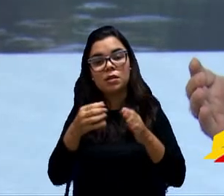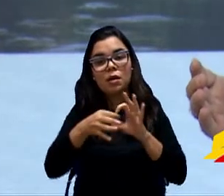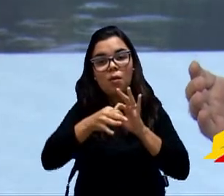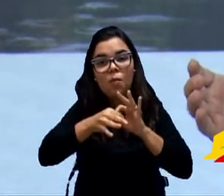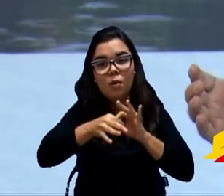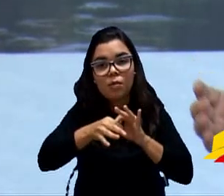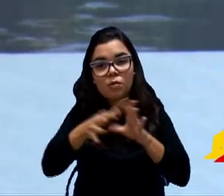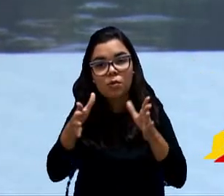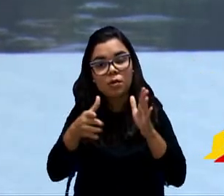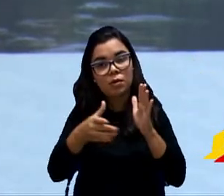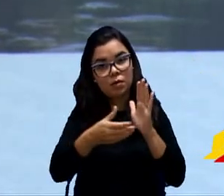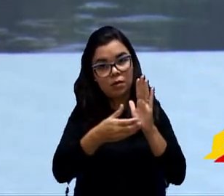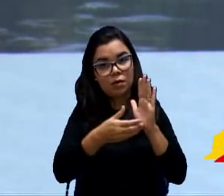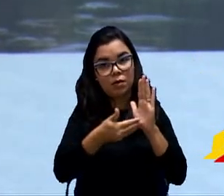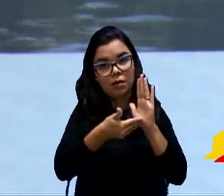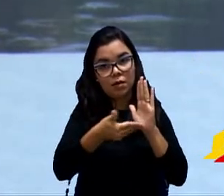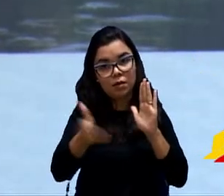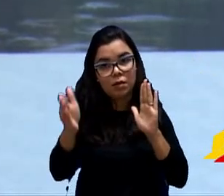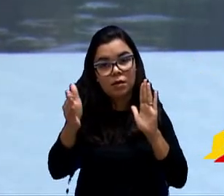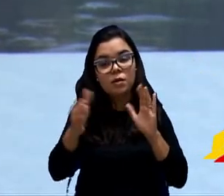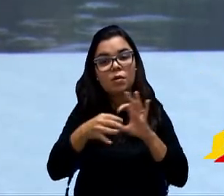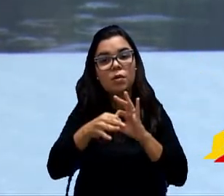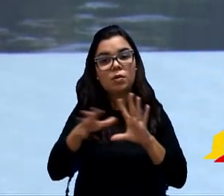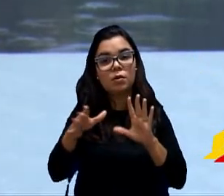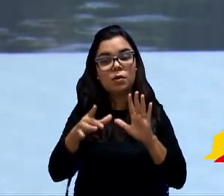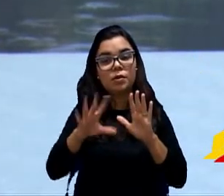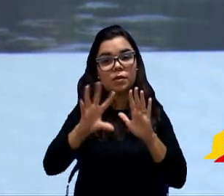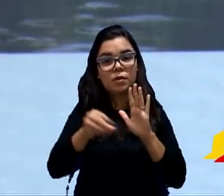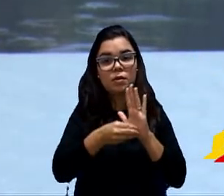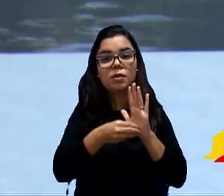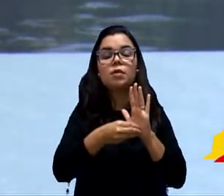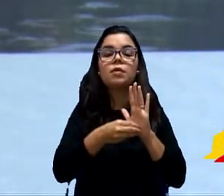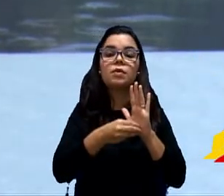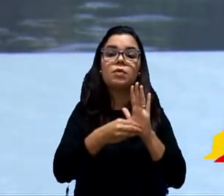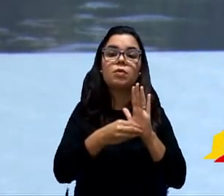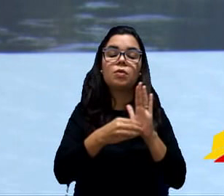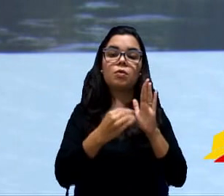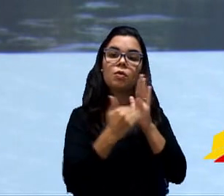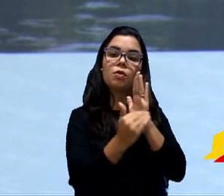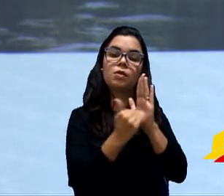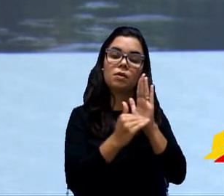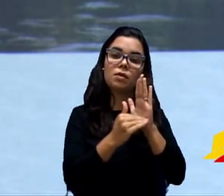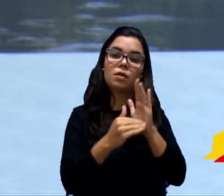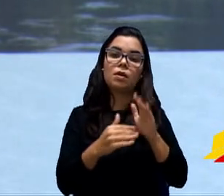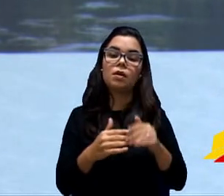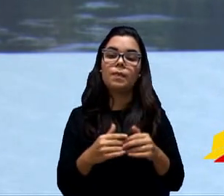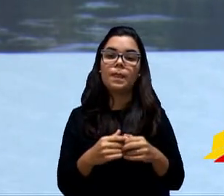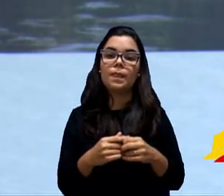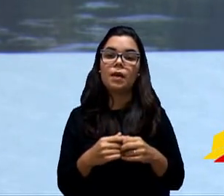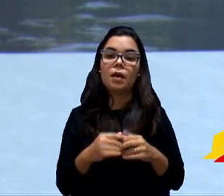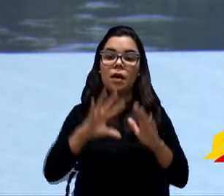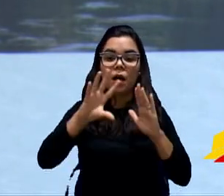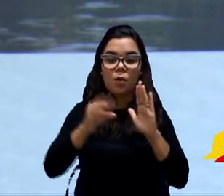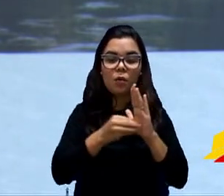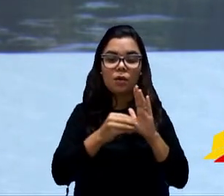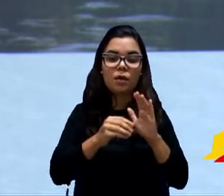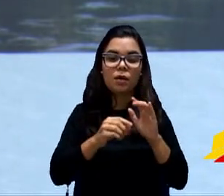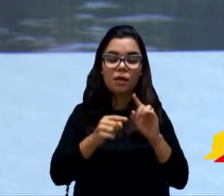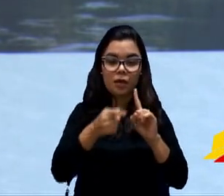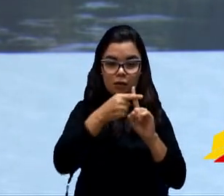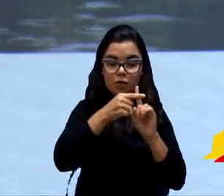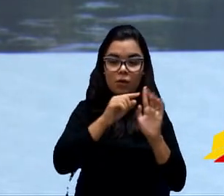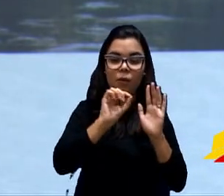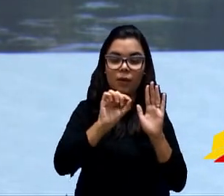para que isso seja feito com o contrato que está anexo. Então, a colocação é o seguinte. Que o